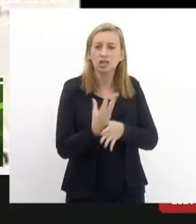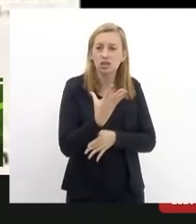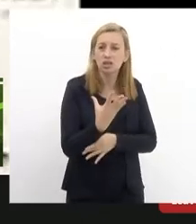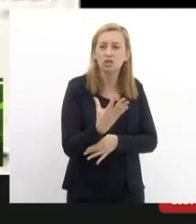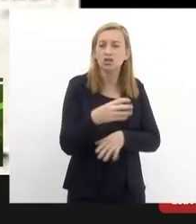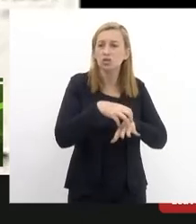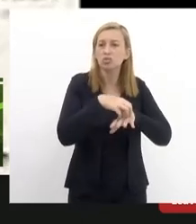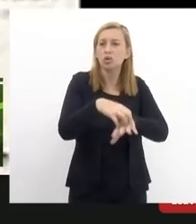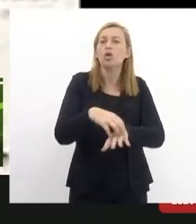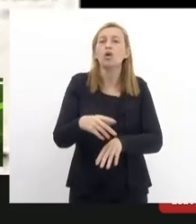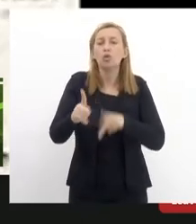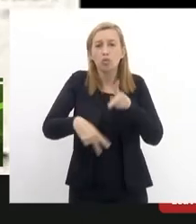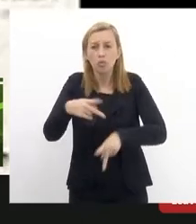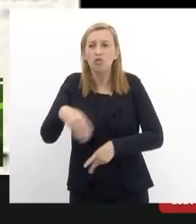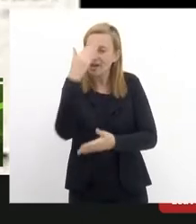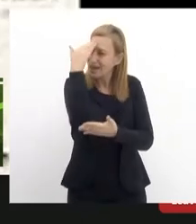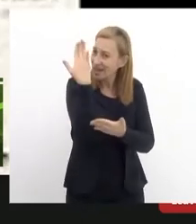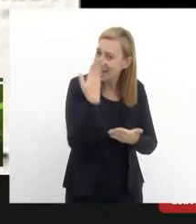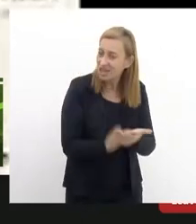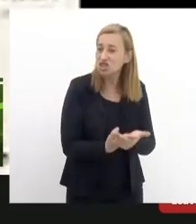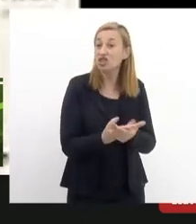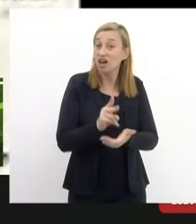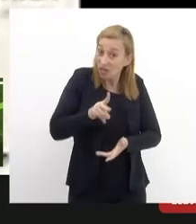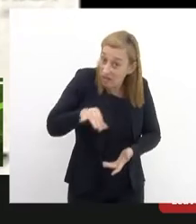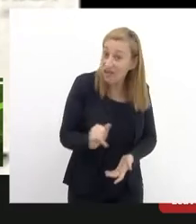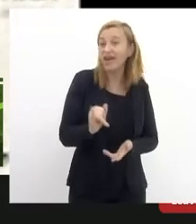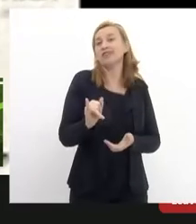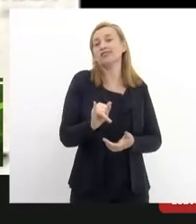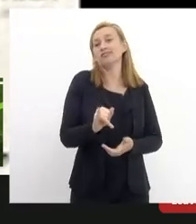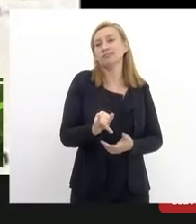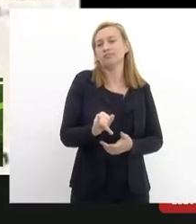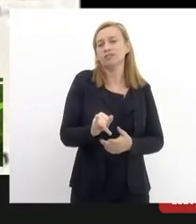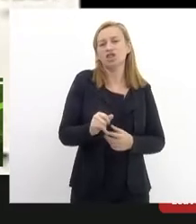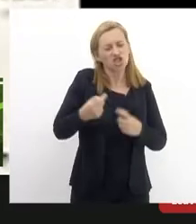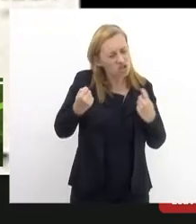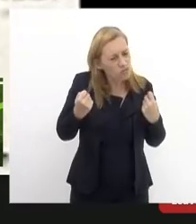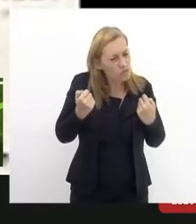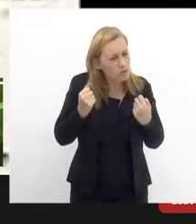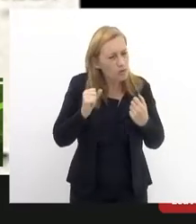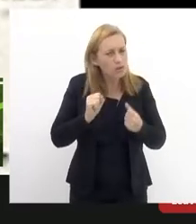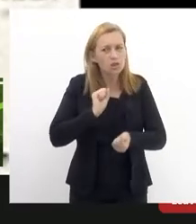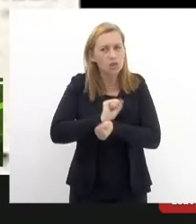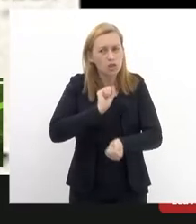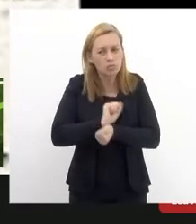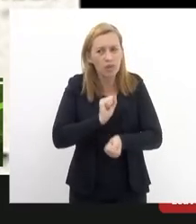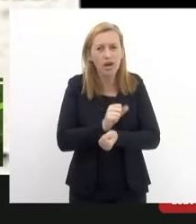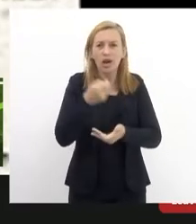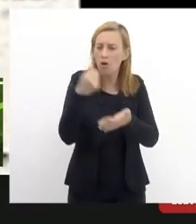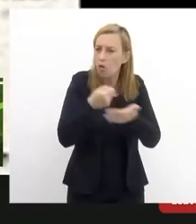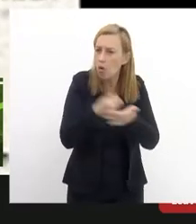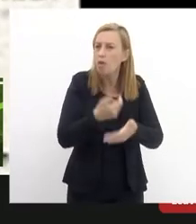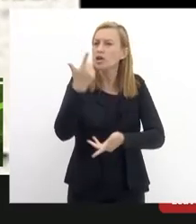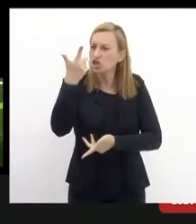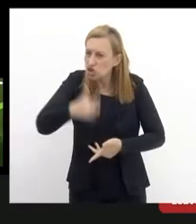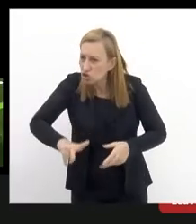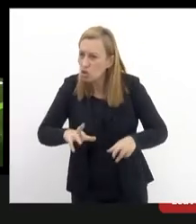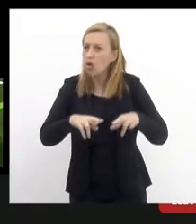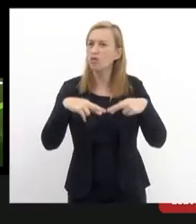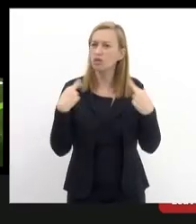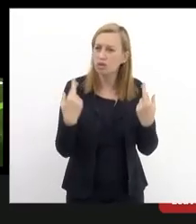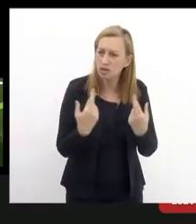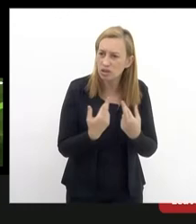acredita torce agora vai espera cobra e novamente se organiza se